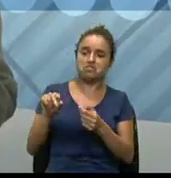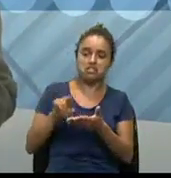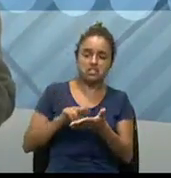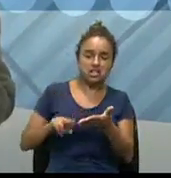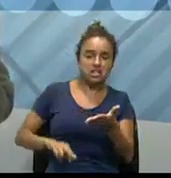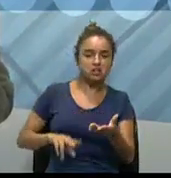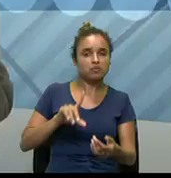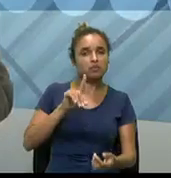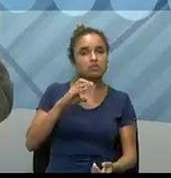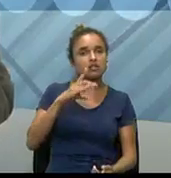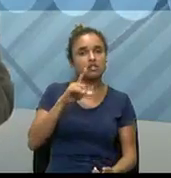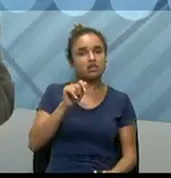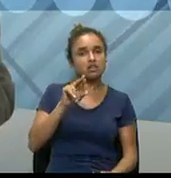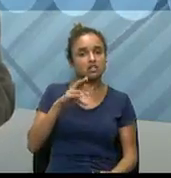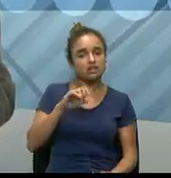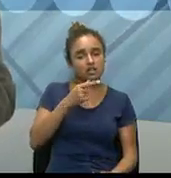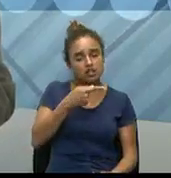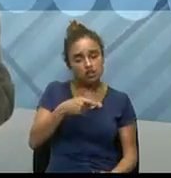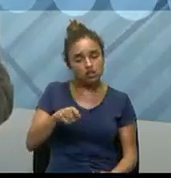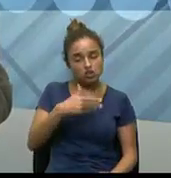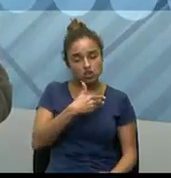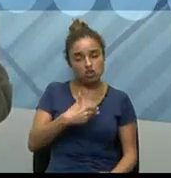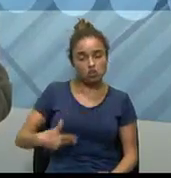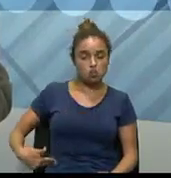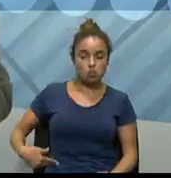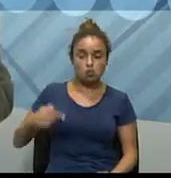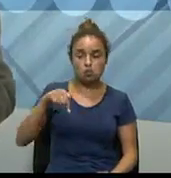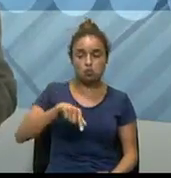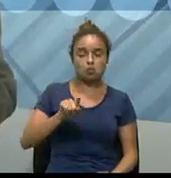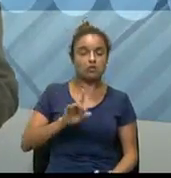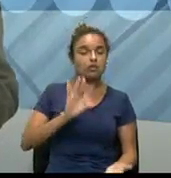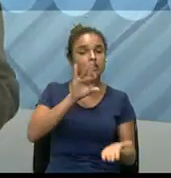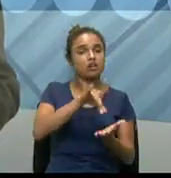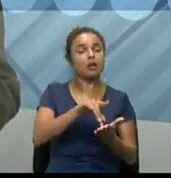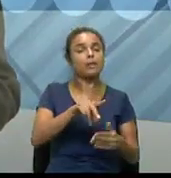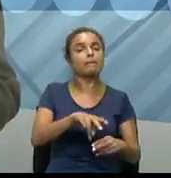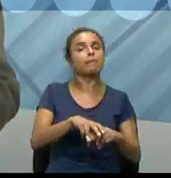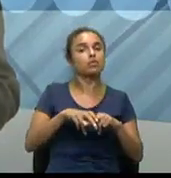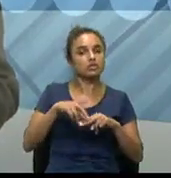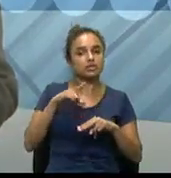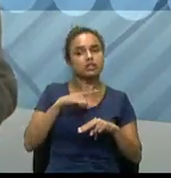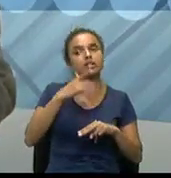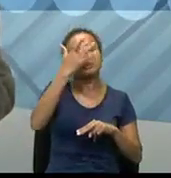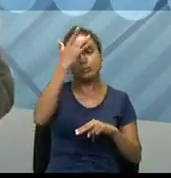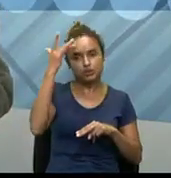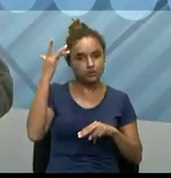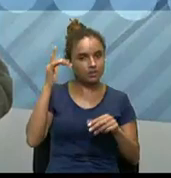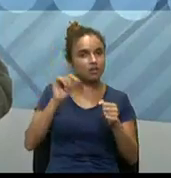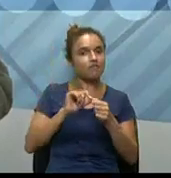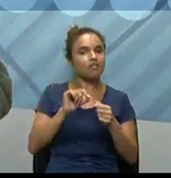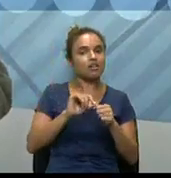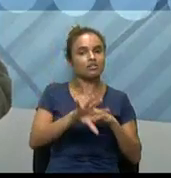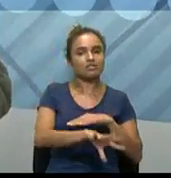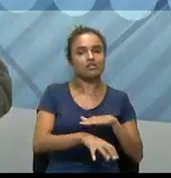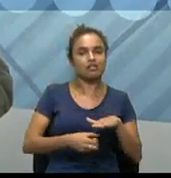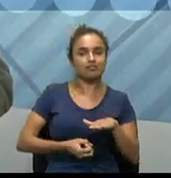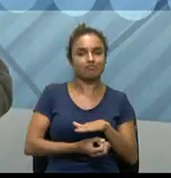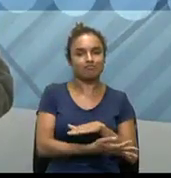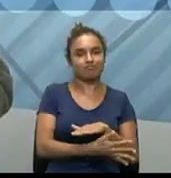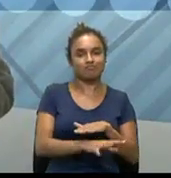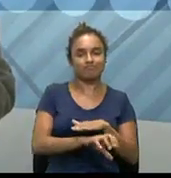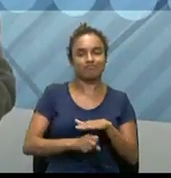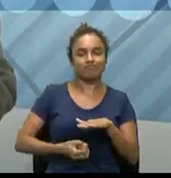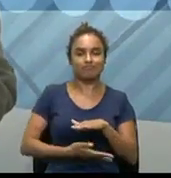vezes ser, é, é, governo não identificar e por isso, né, então, uma das principais desvantagens da